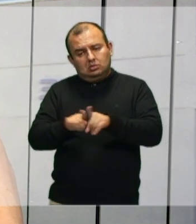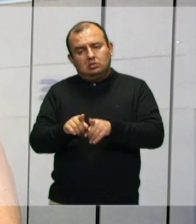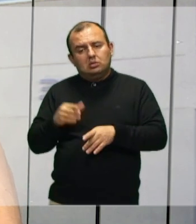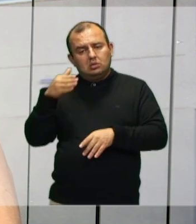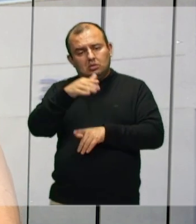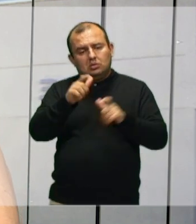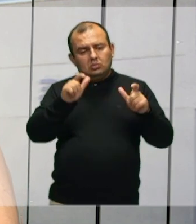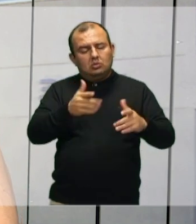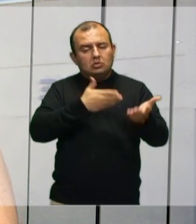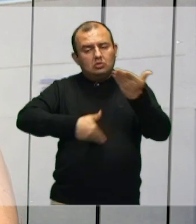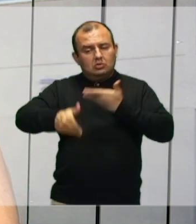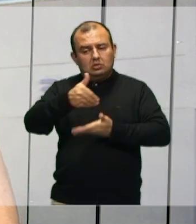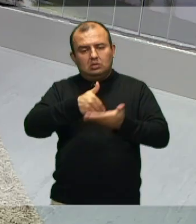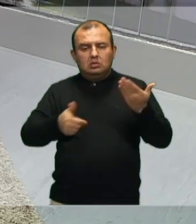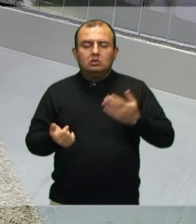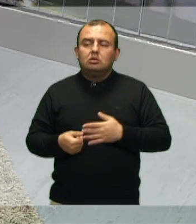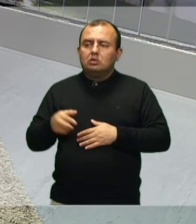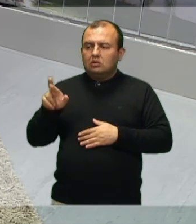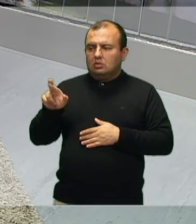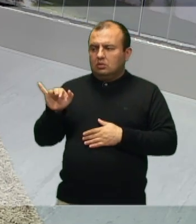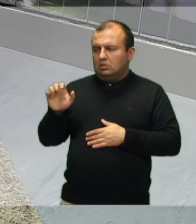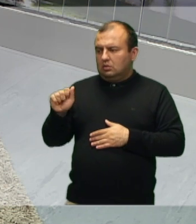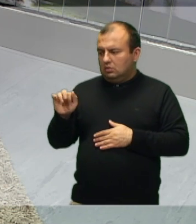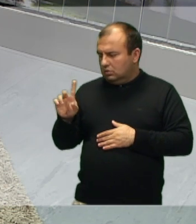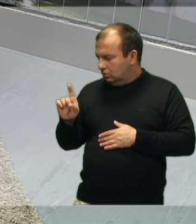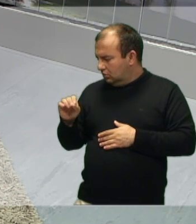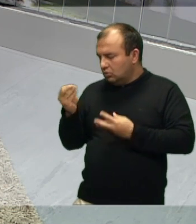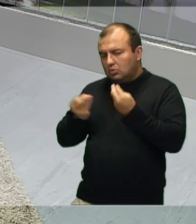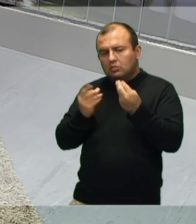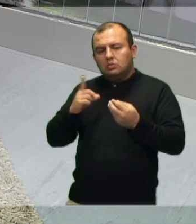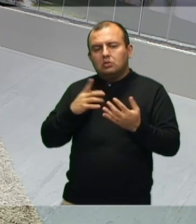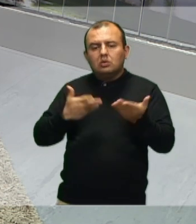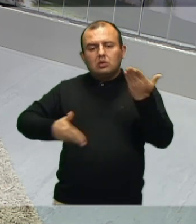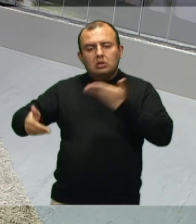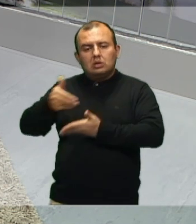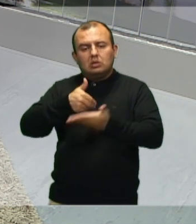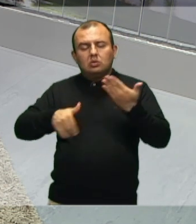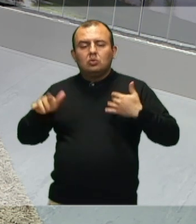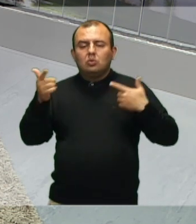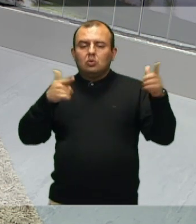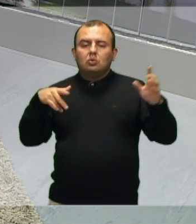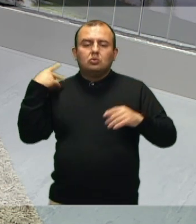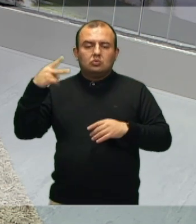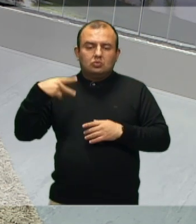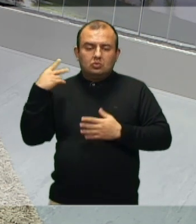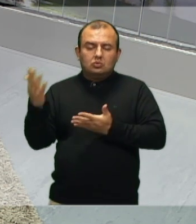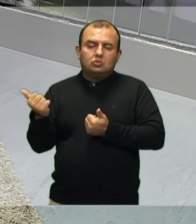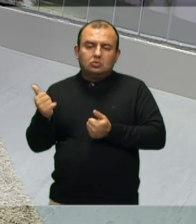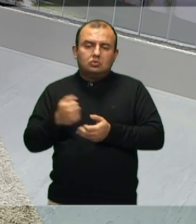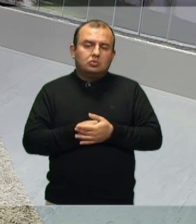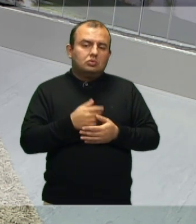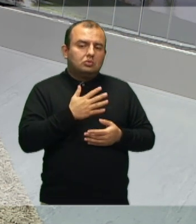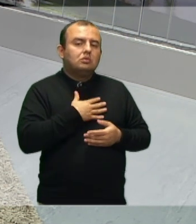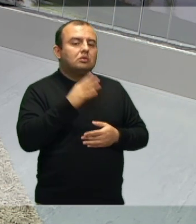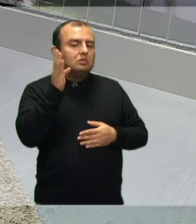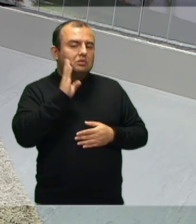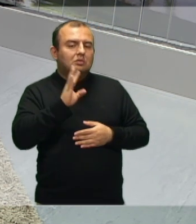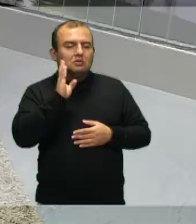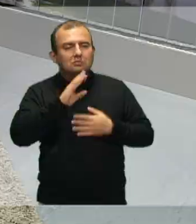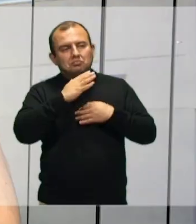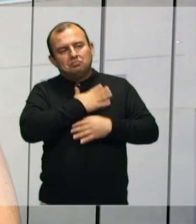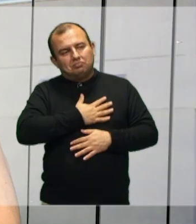espaço de interação. Ricardo, como tem sido a sua interação com os demais vereadores mirins? Tem sido muito